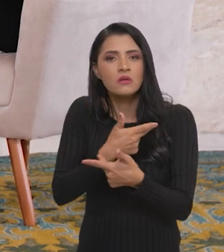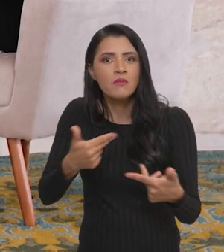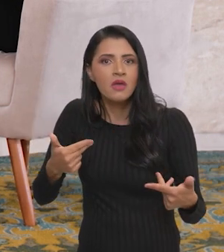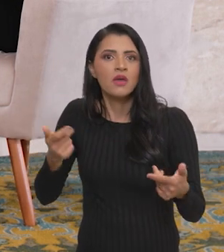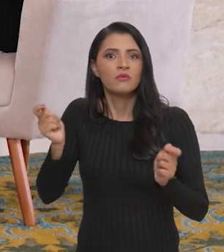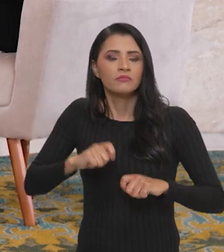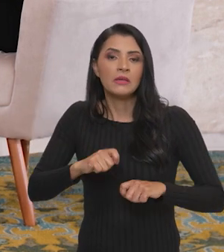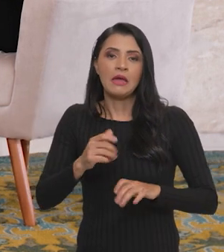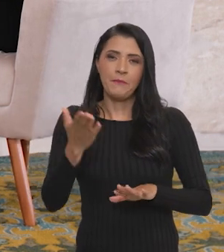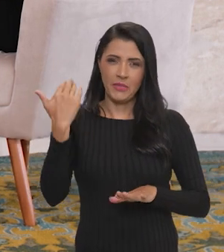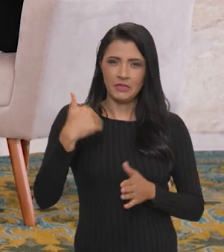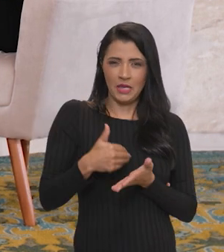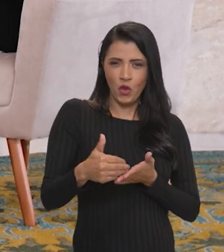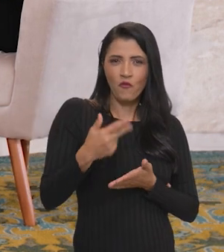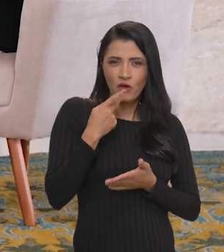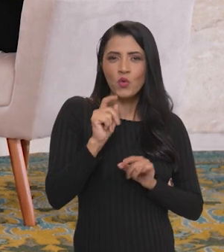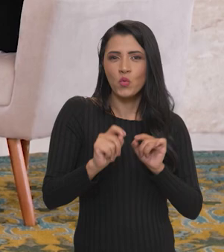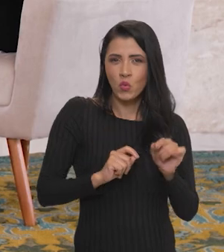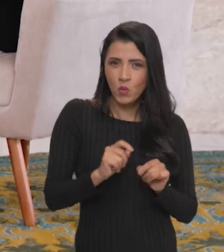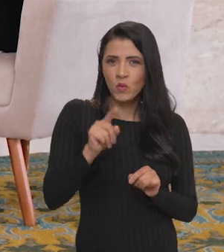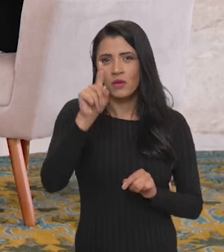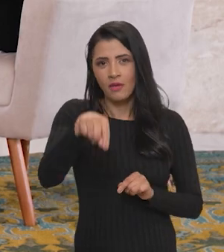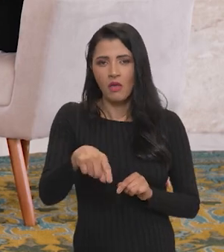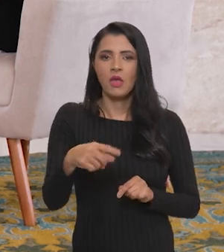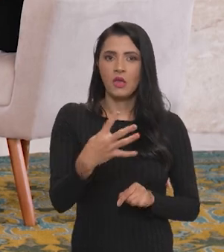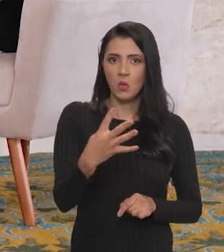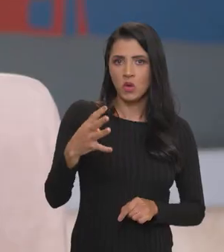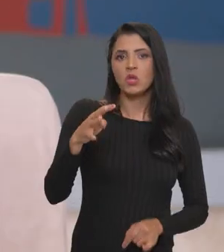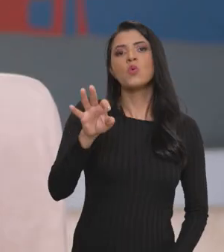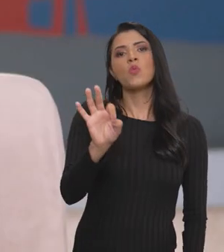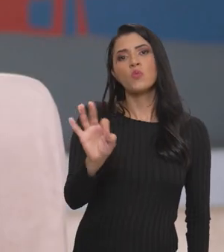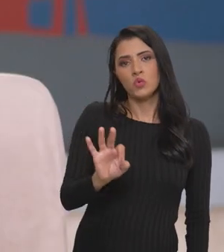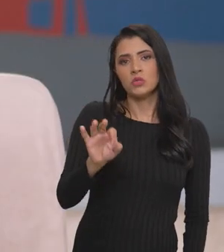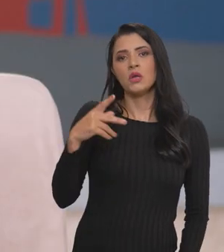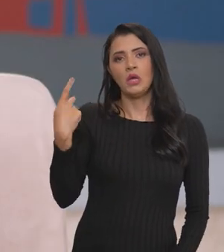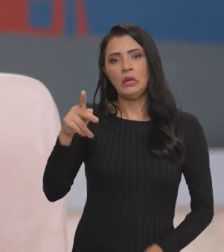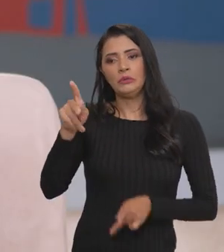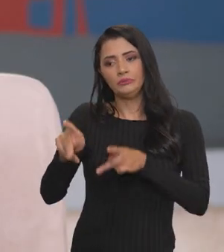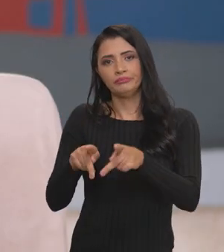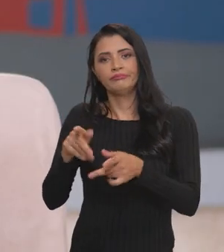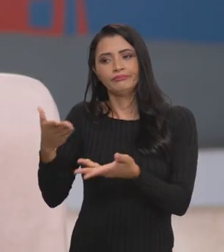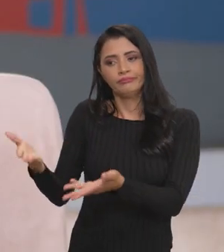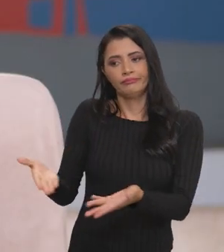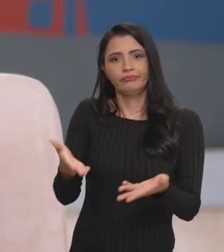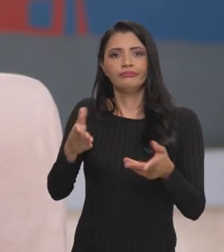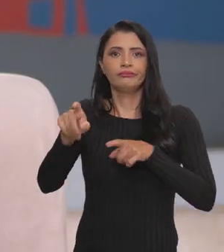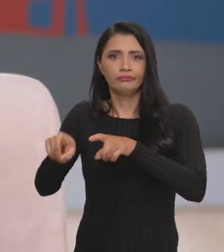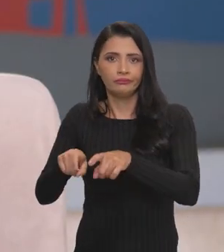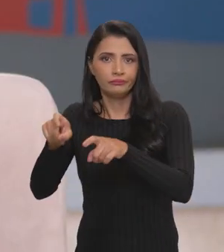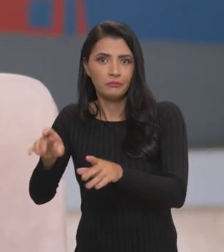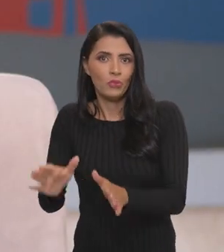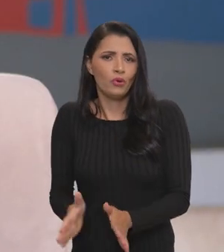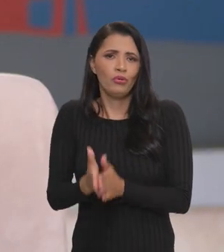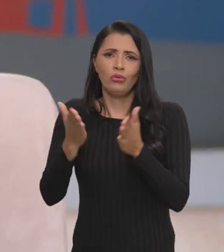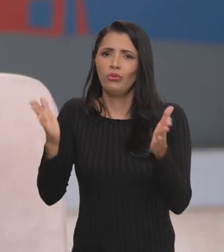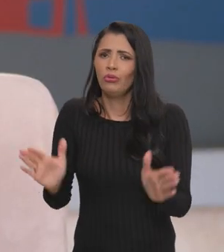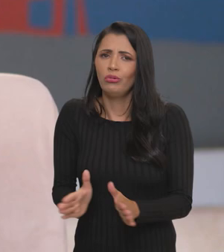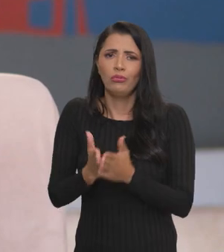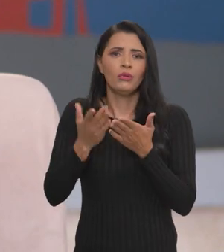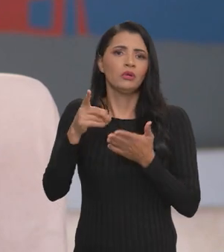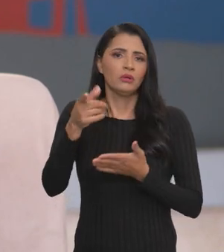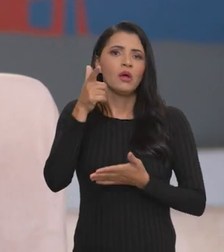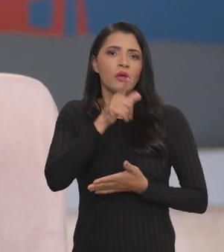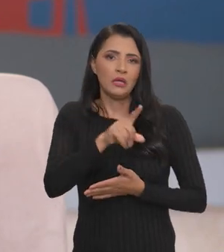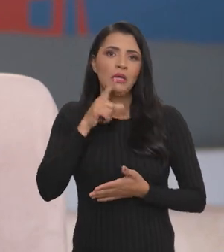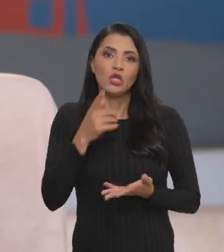alimentos. E aí, eu tinha falado no início sobre essa questão dos 44% dos agricultores que estão em situação de pobreza. Então, a gente colocou muito